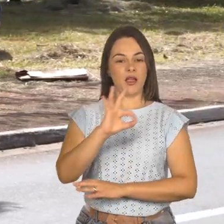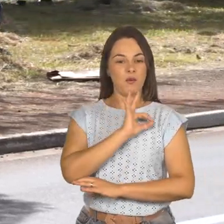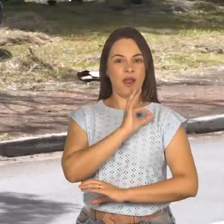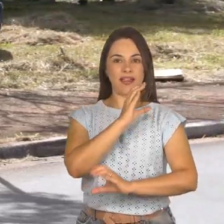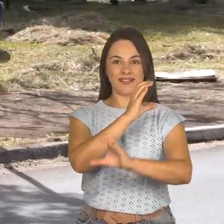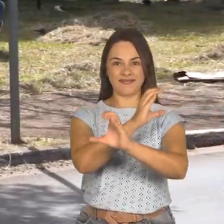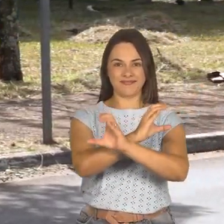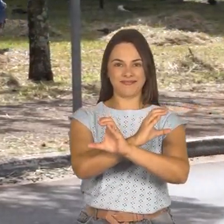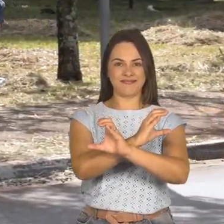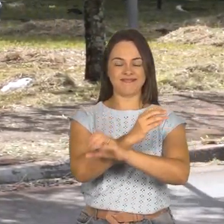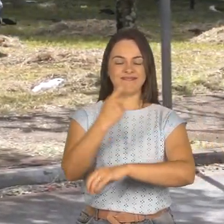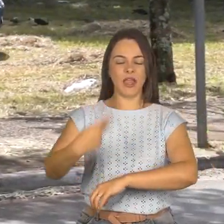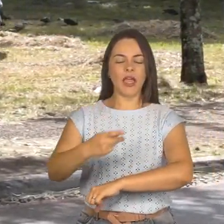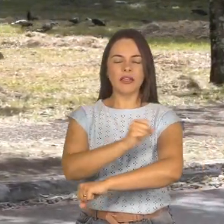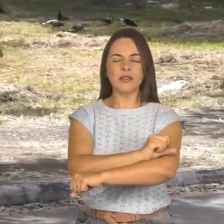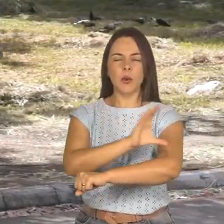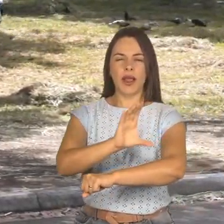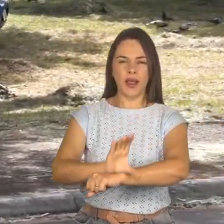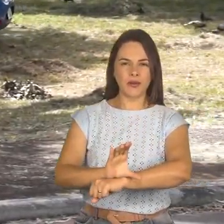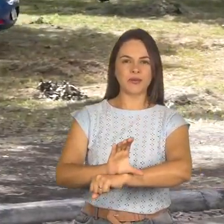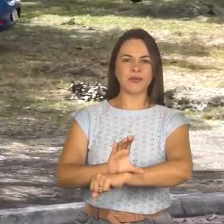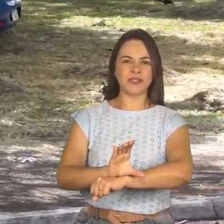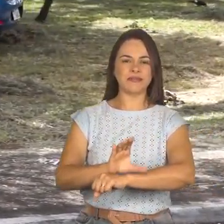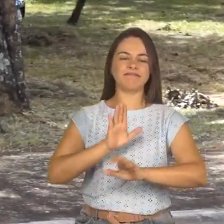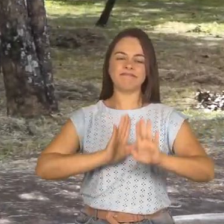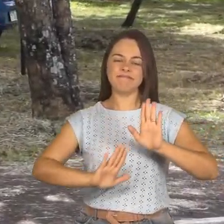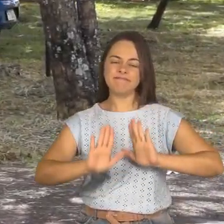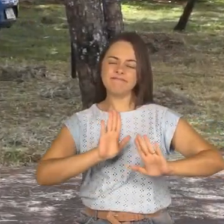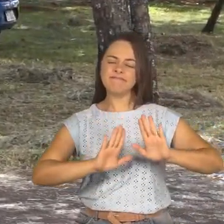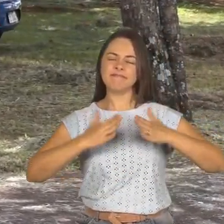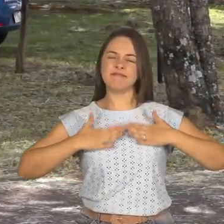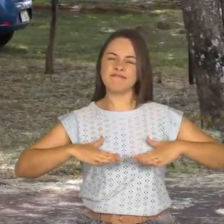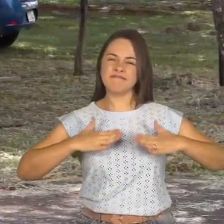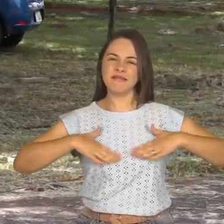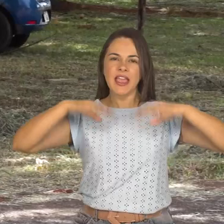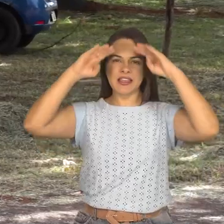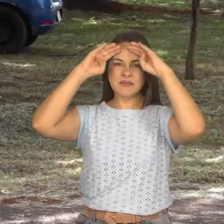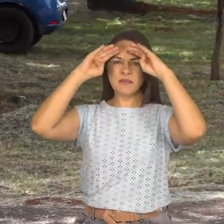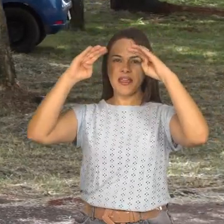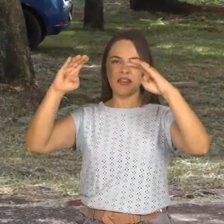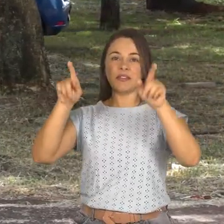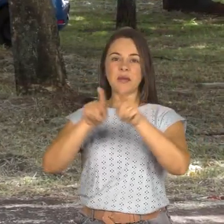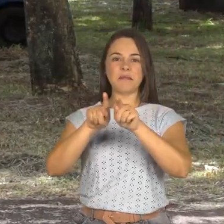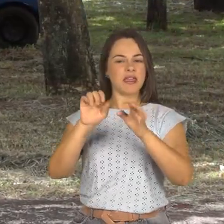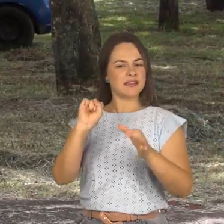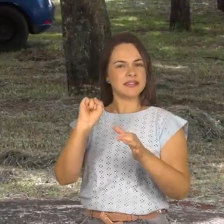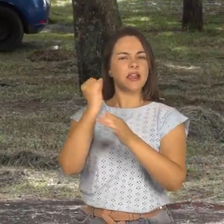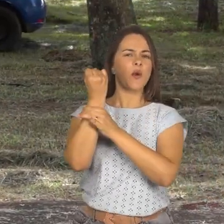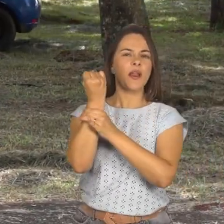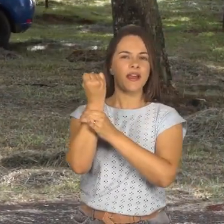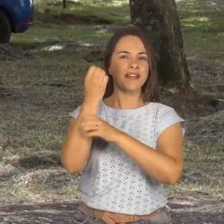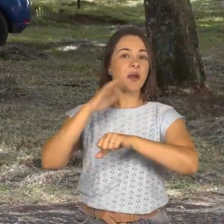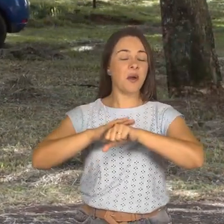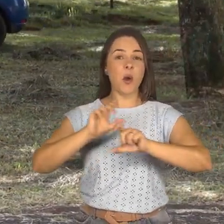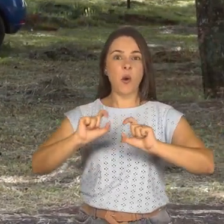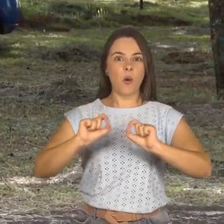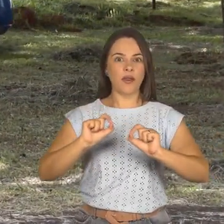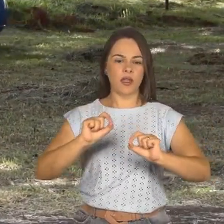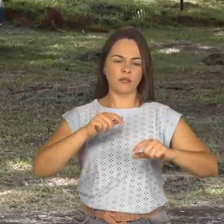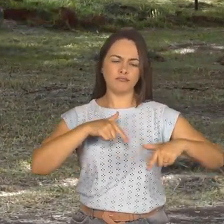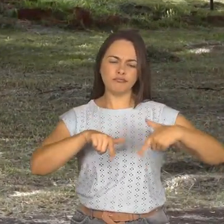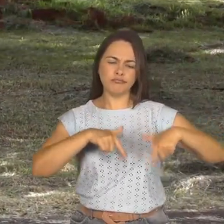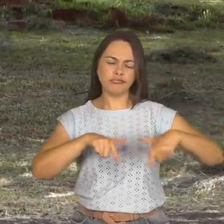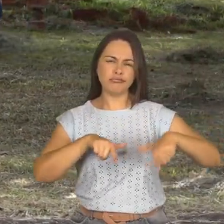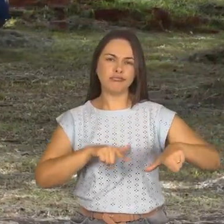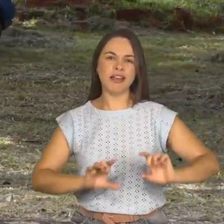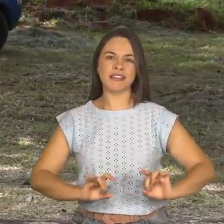A Guarda Municipal de São Carlos, com cautela, respeito e segurança, fez uma operação